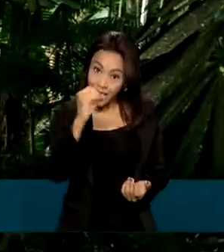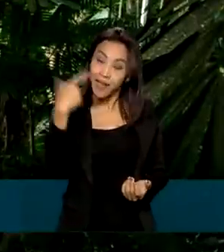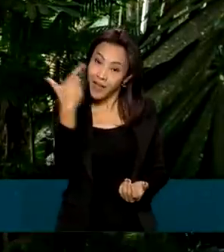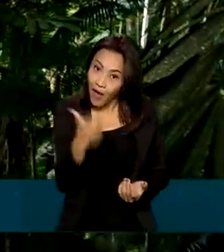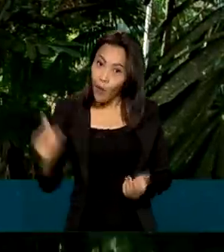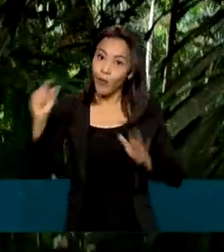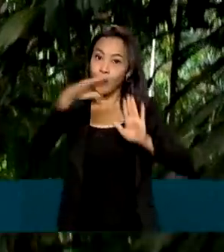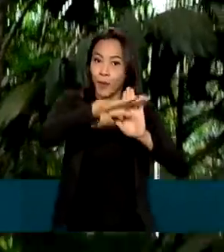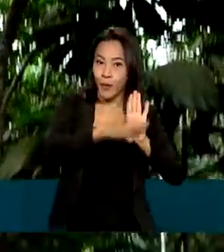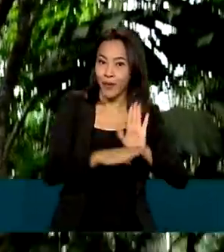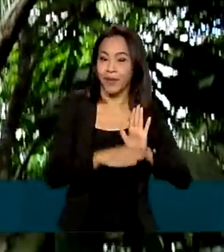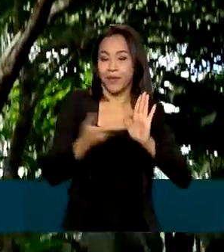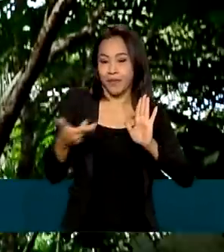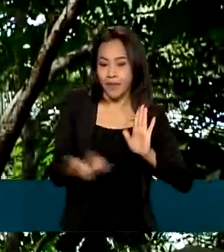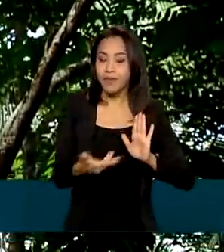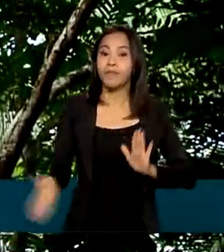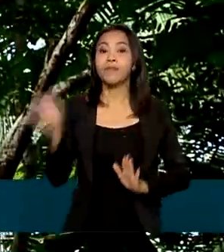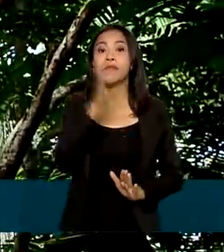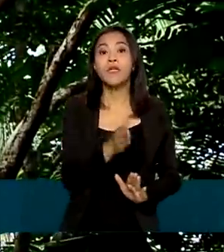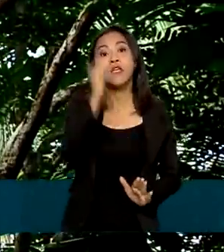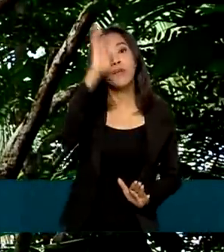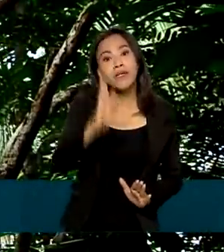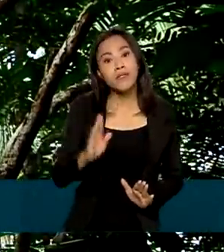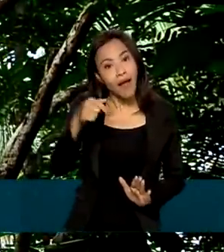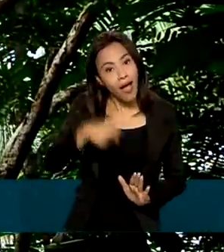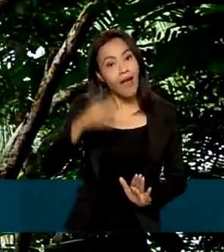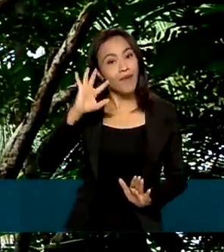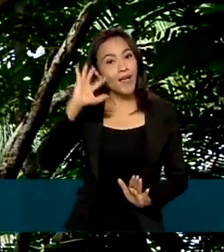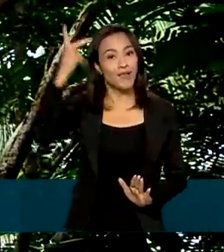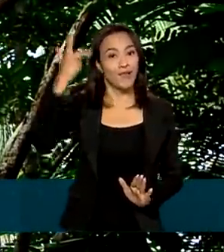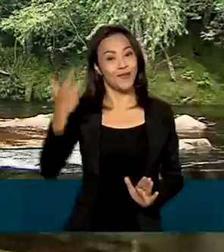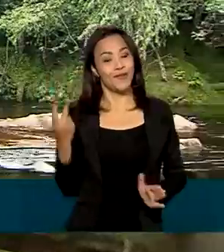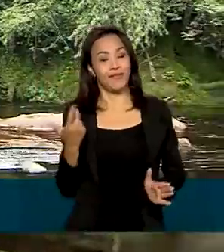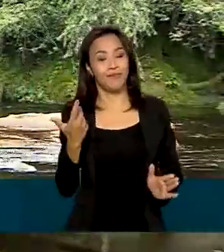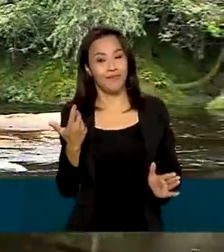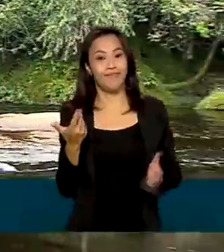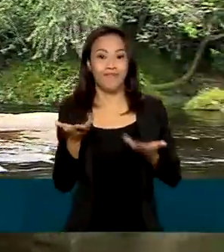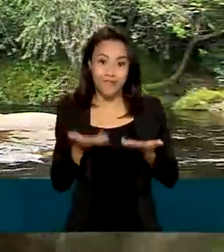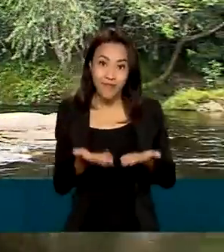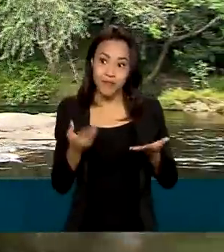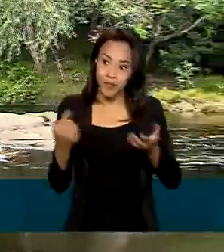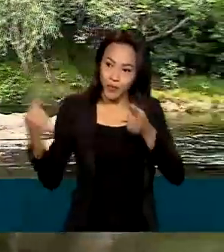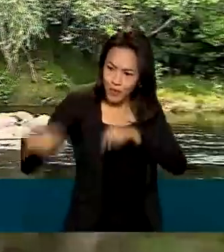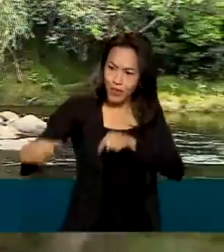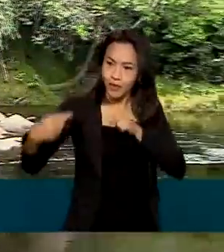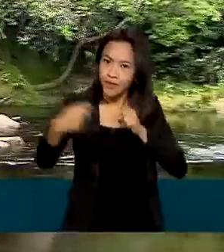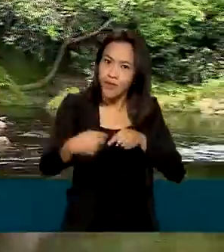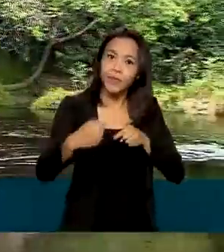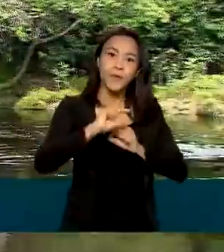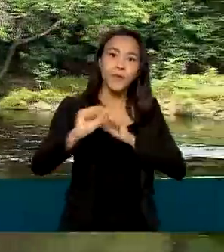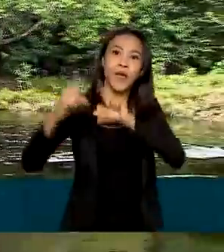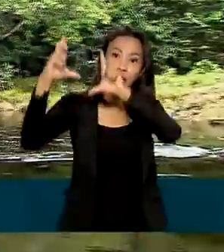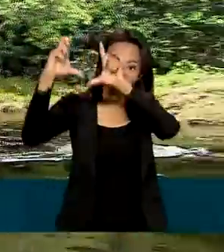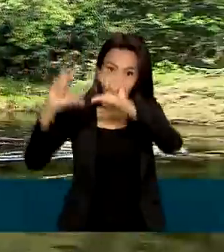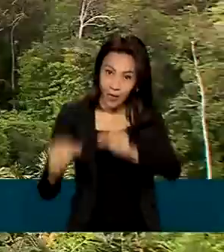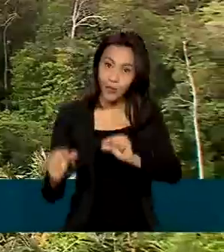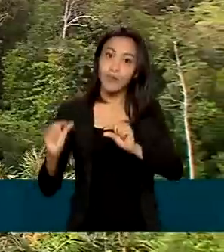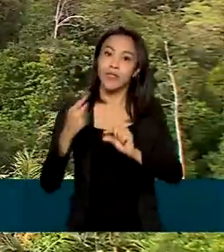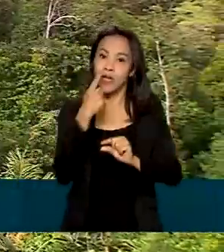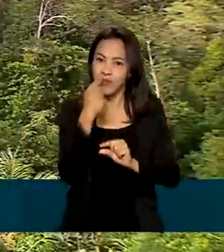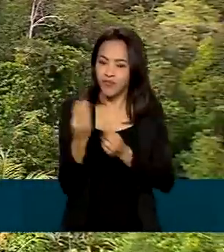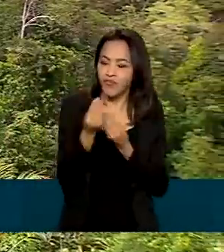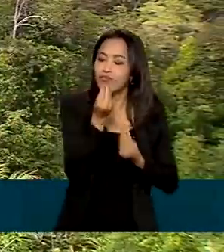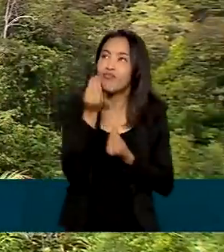metano de resíduos orgânicos. E o Brasil ser solução, mais uma vez, solução para o desafio de redução de emissões globais.